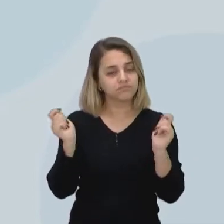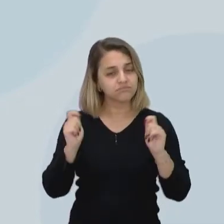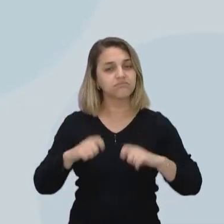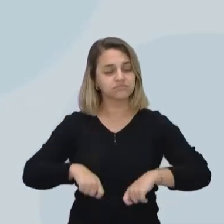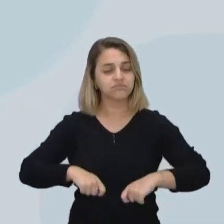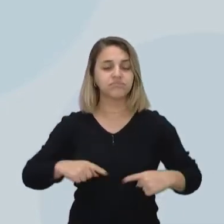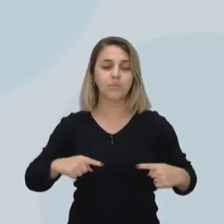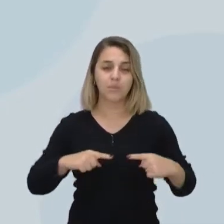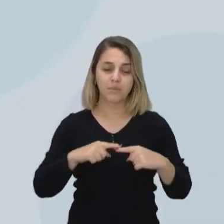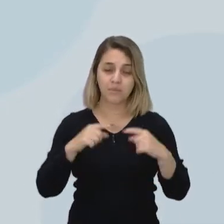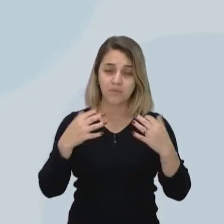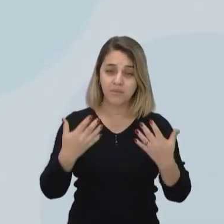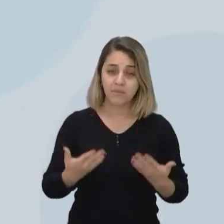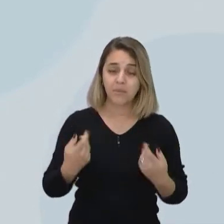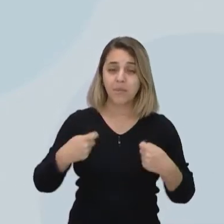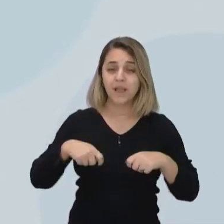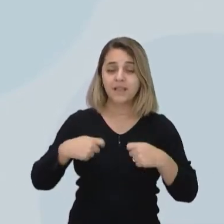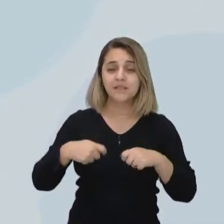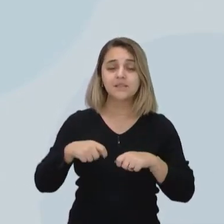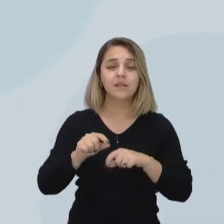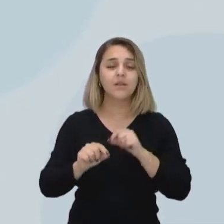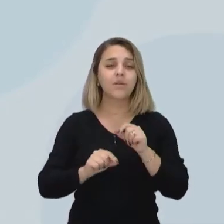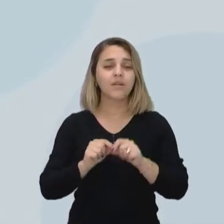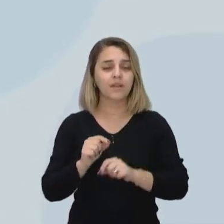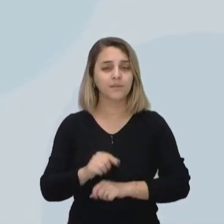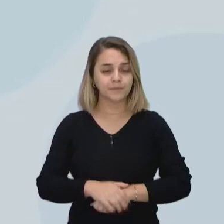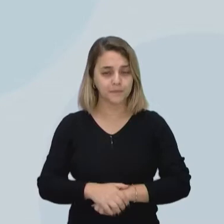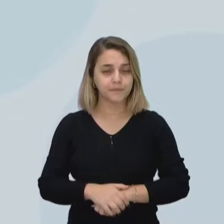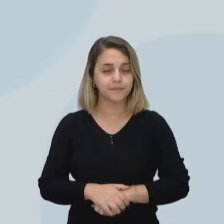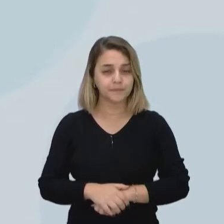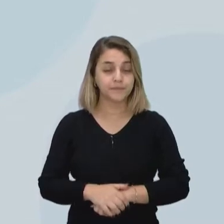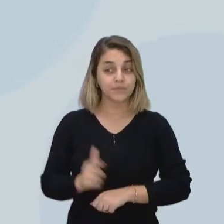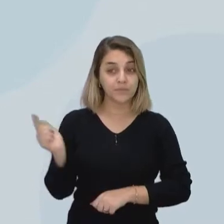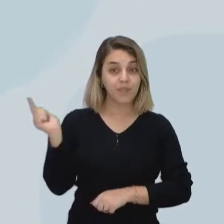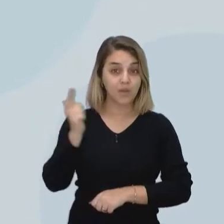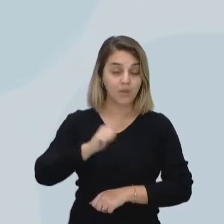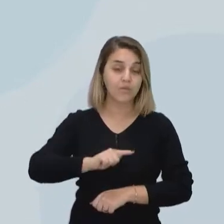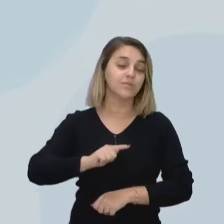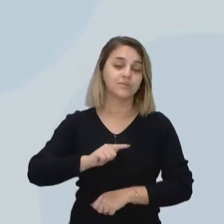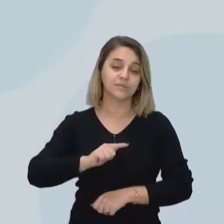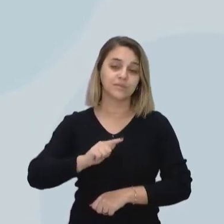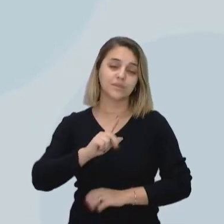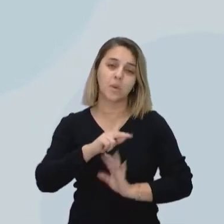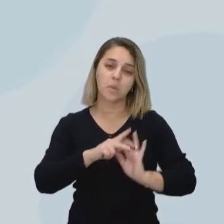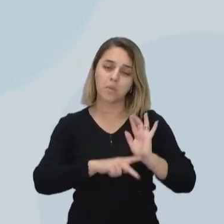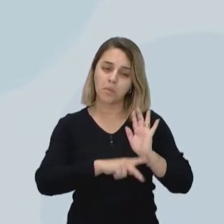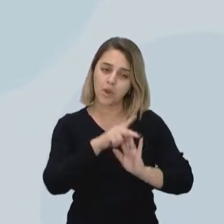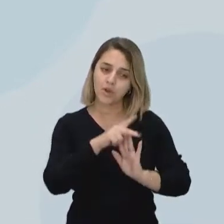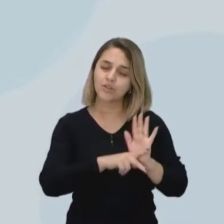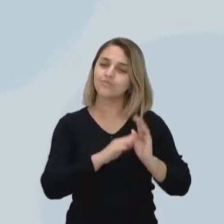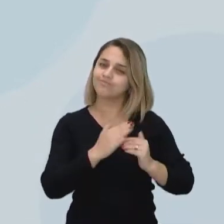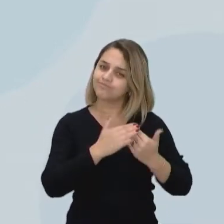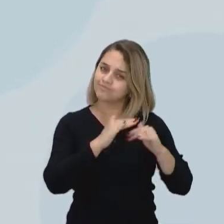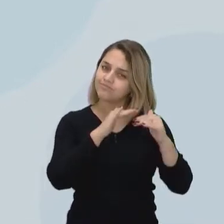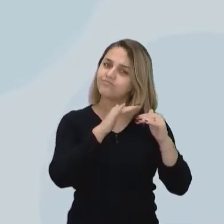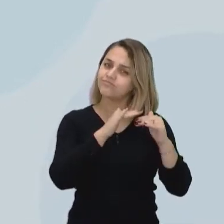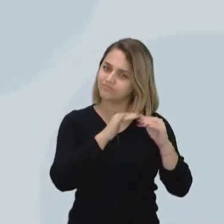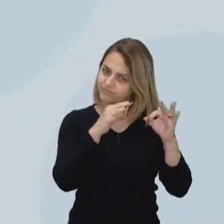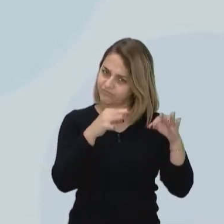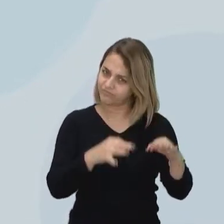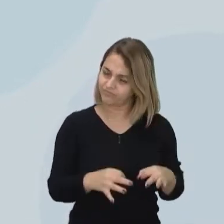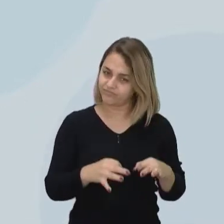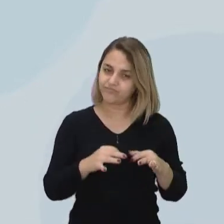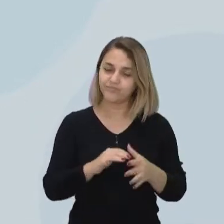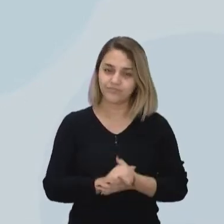envolvendo muitas... e para que isso aconteça, para que esse projeto e para que essa construção seja